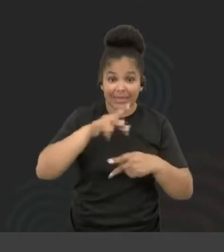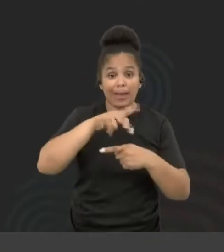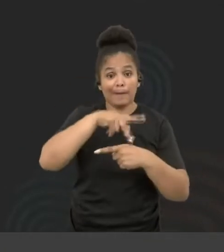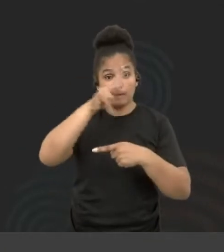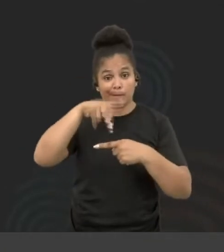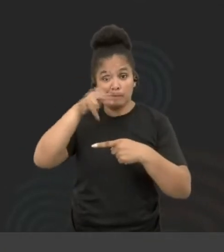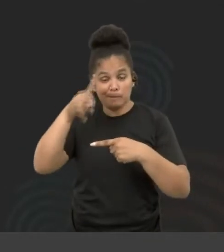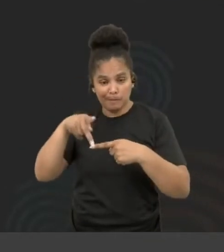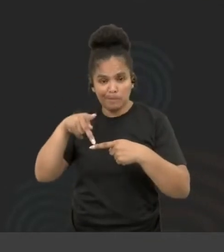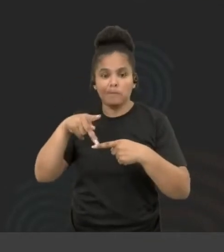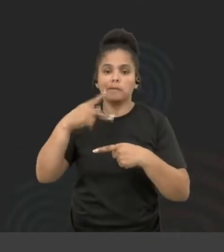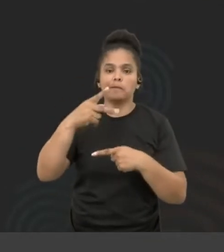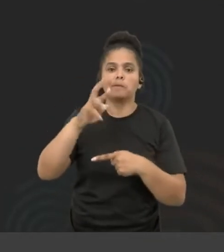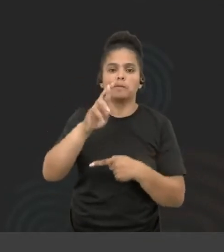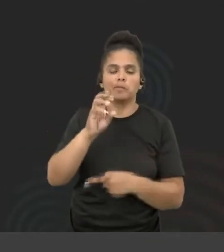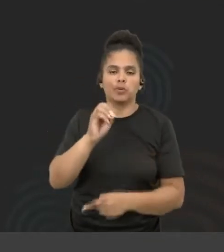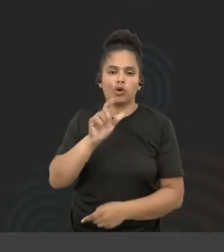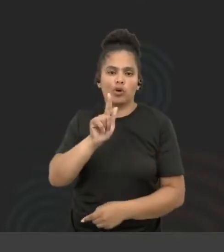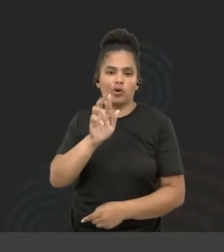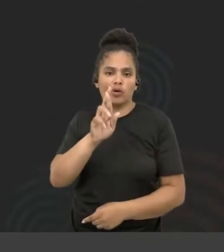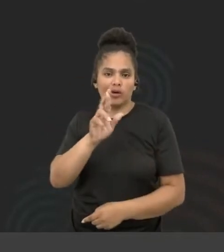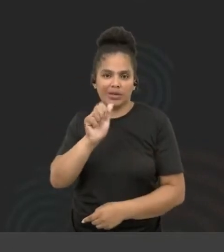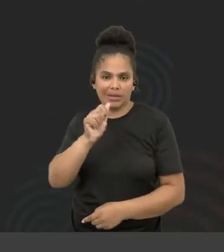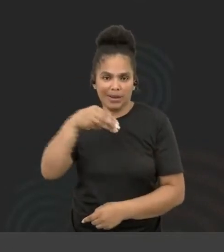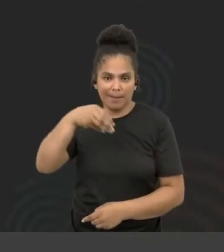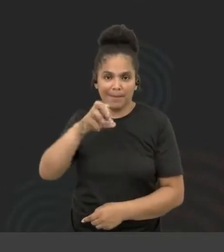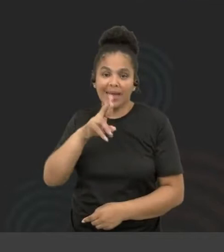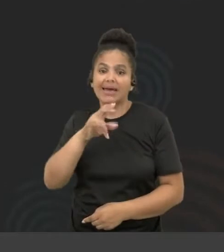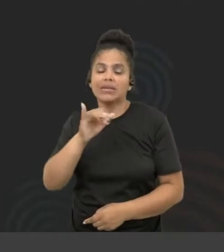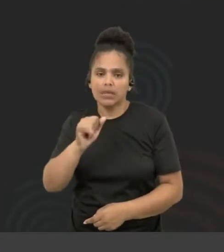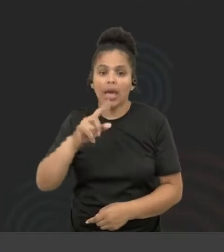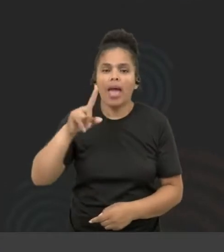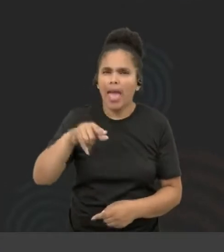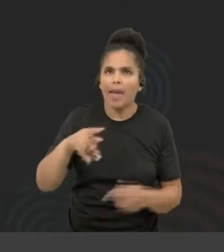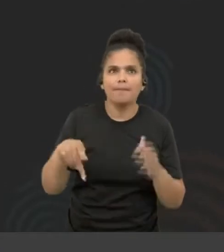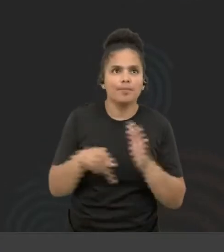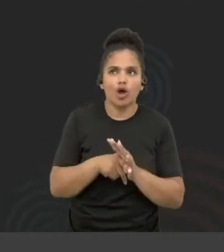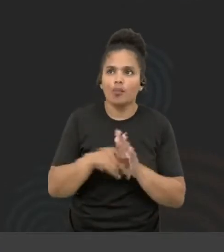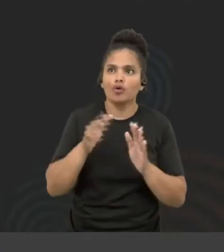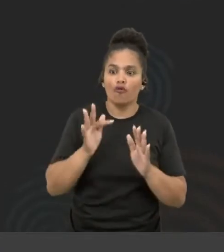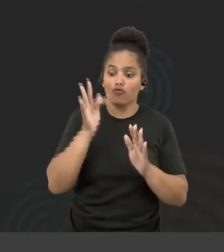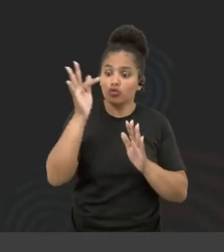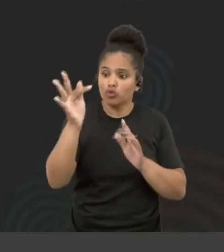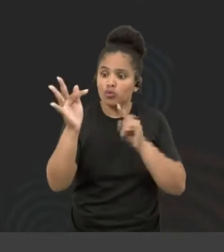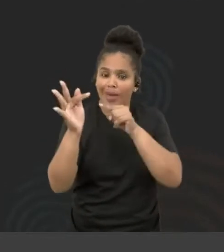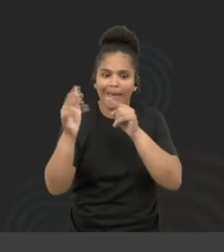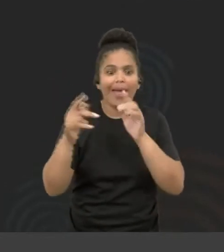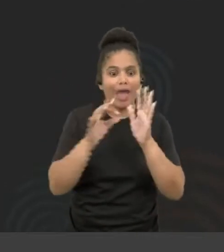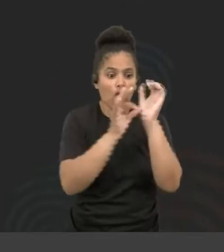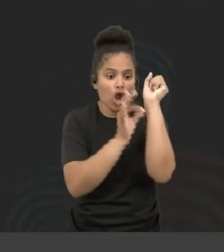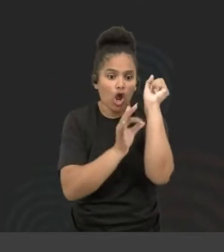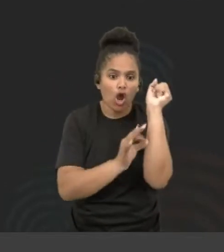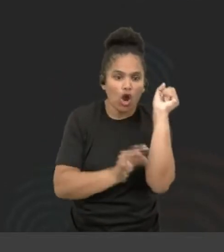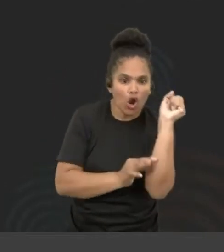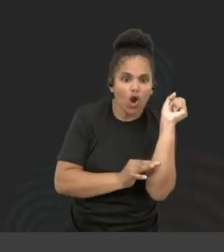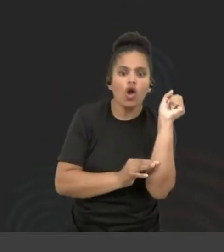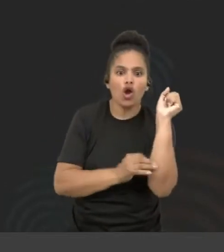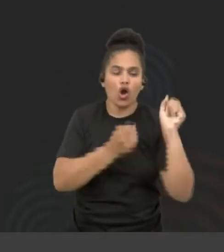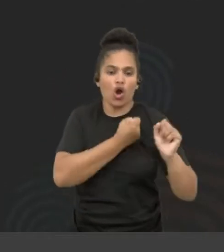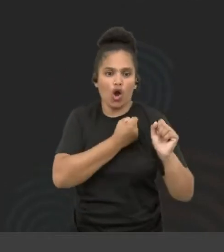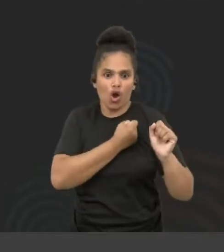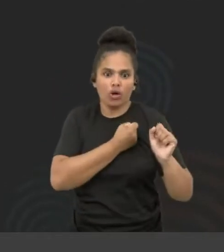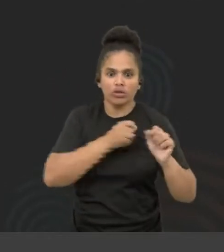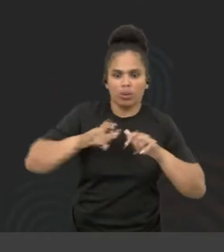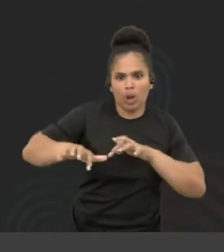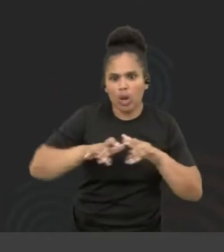gosta muito de falar que o futuro está sendo escrito em linhas de código. E aí, eu acho que tem duas perguntas. Quando a gente fala isso, é porque é isso, né? A